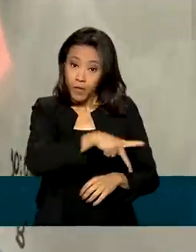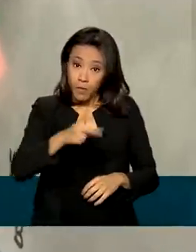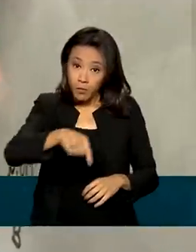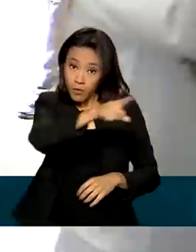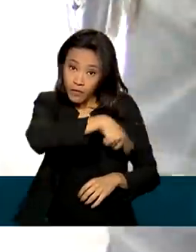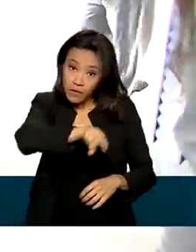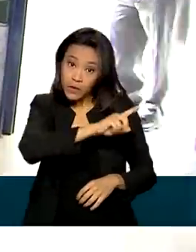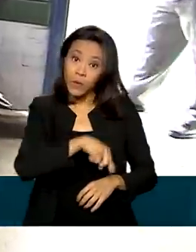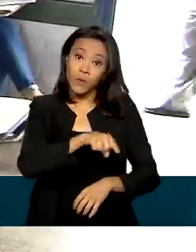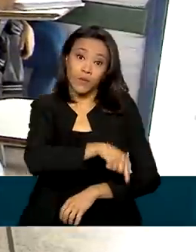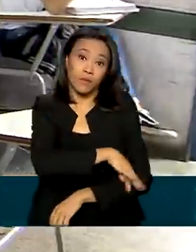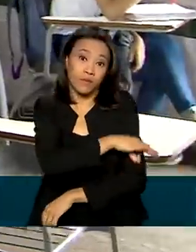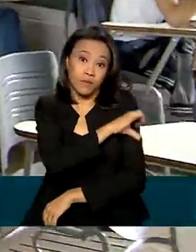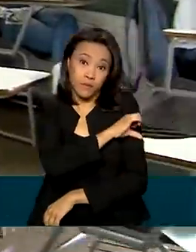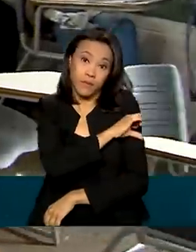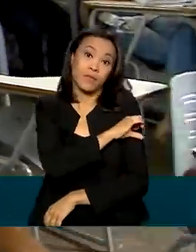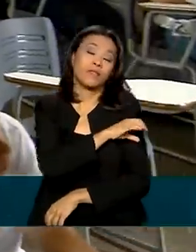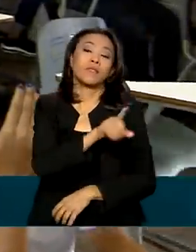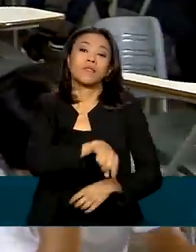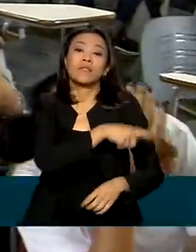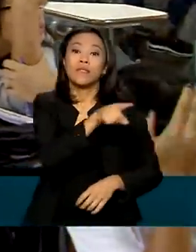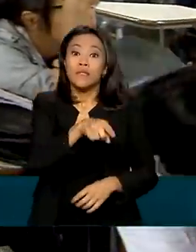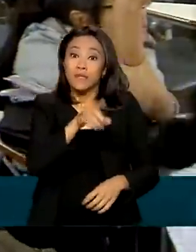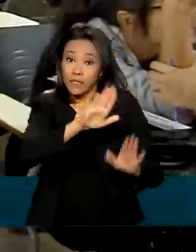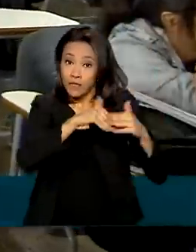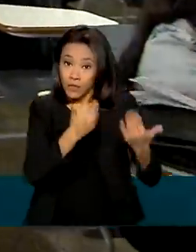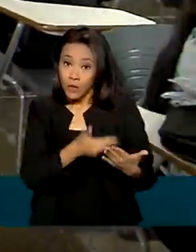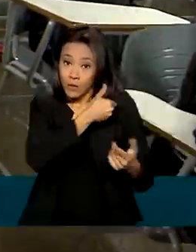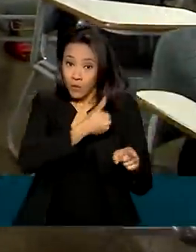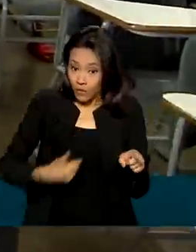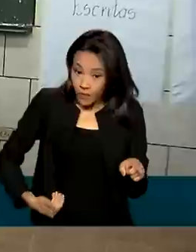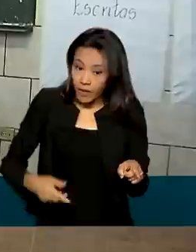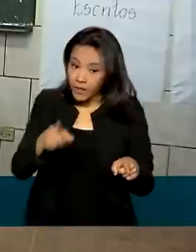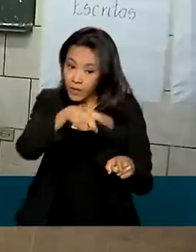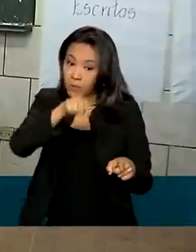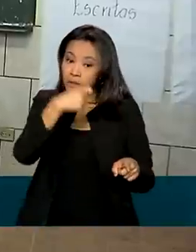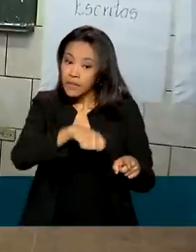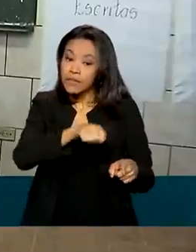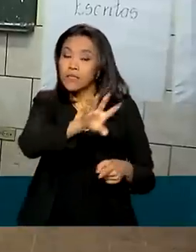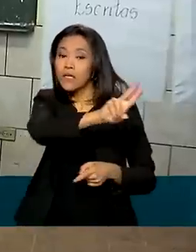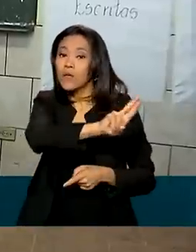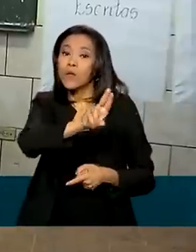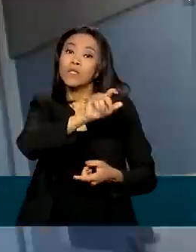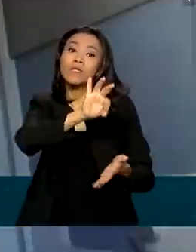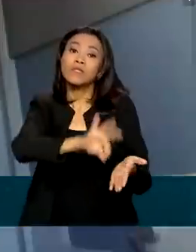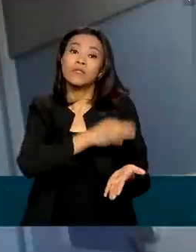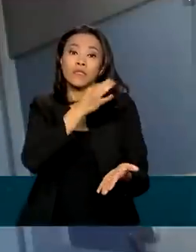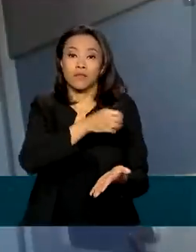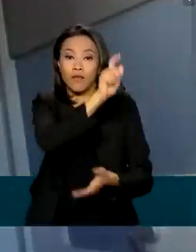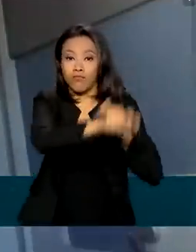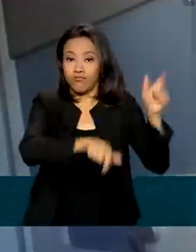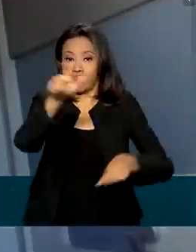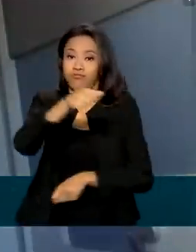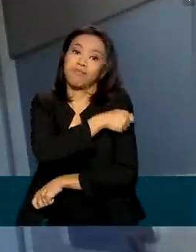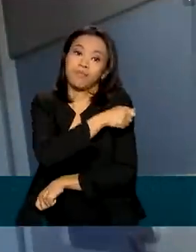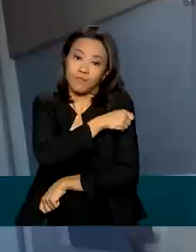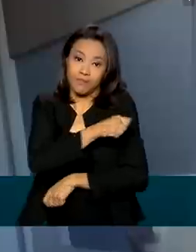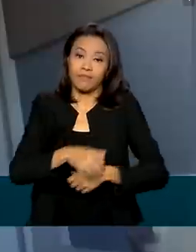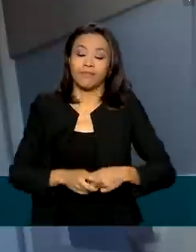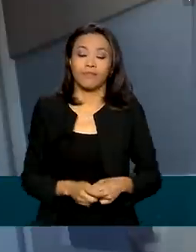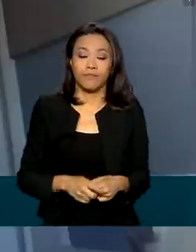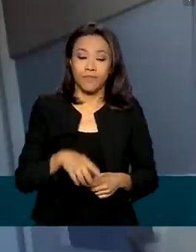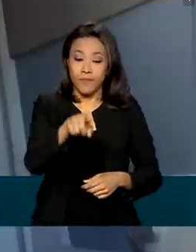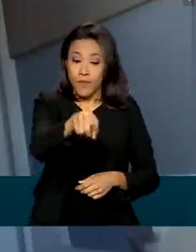Fundamentais 1 e 2 das escolas públicas precisam inscrever os estudantes. A gente está estimulando as